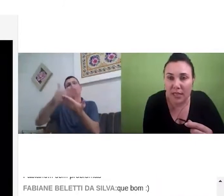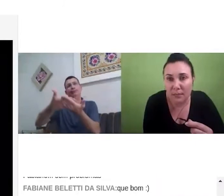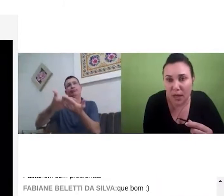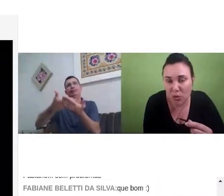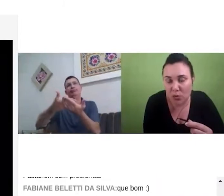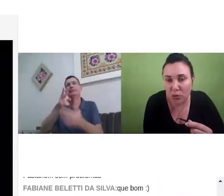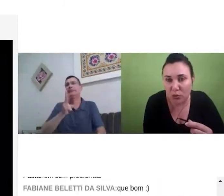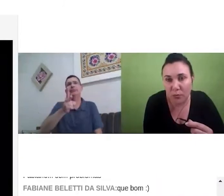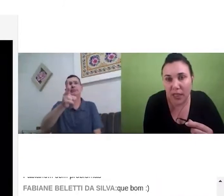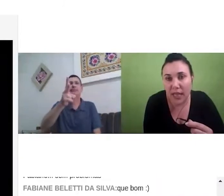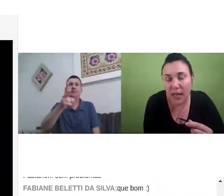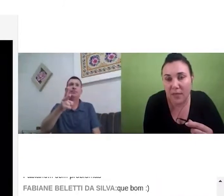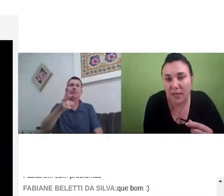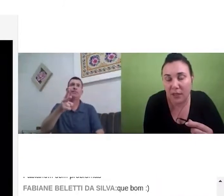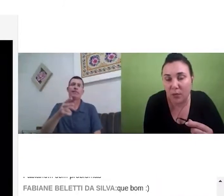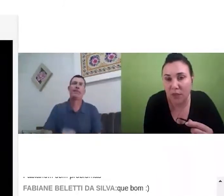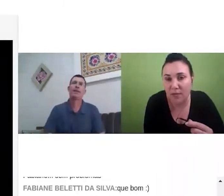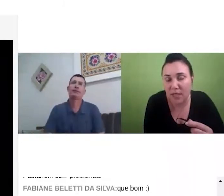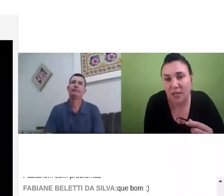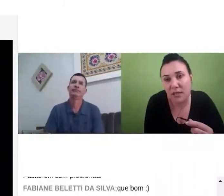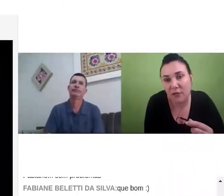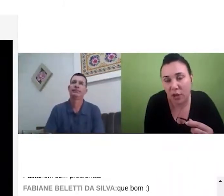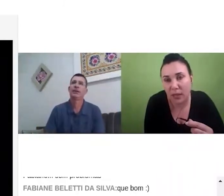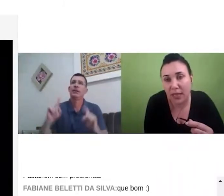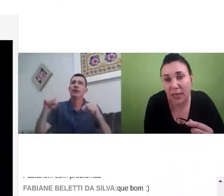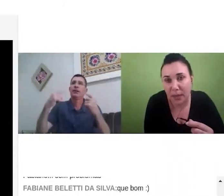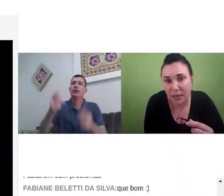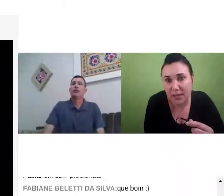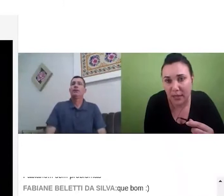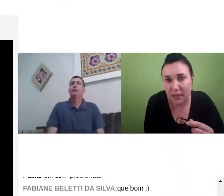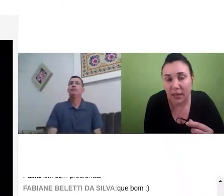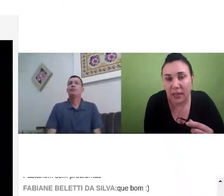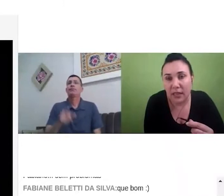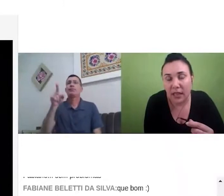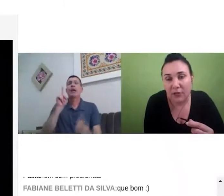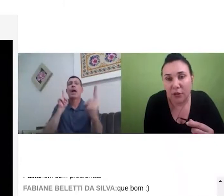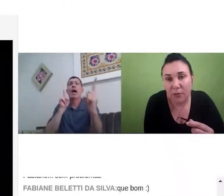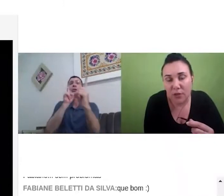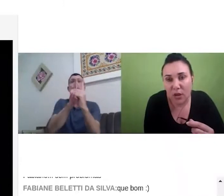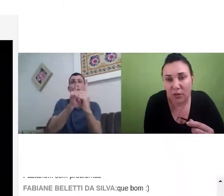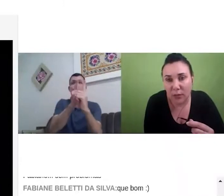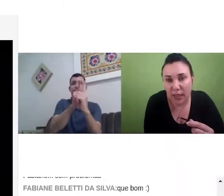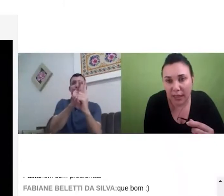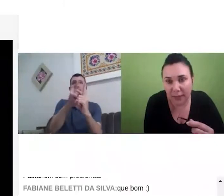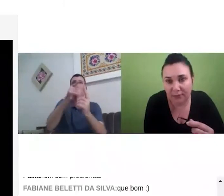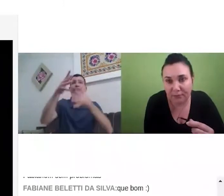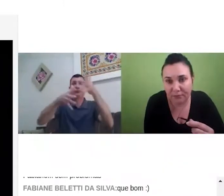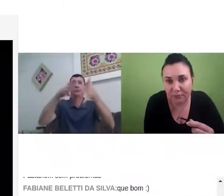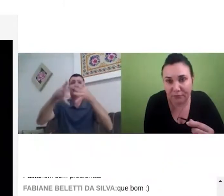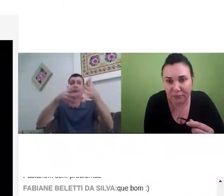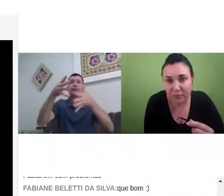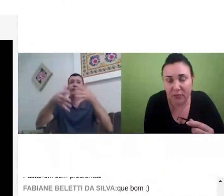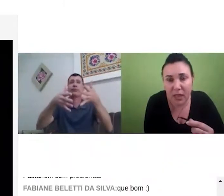portuguesa para o surdo, porque ele acaba escrevendo muitas vezes na forma que ele pensa, né, que é na forma visual da língua dele.